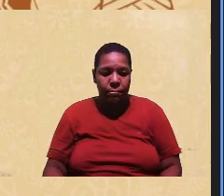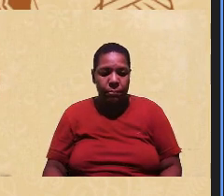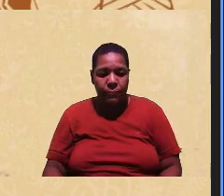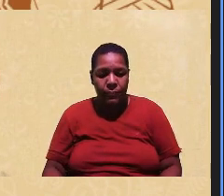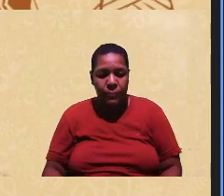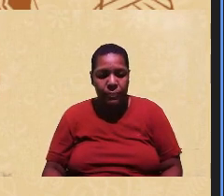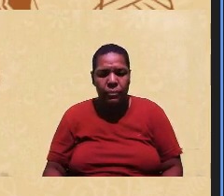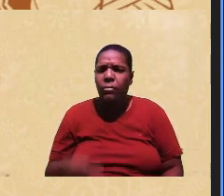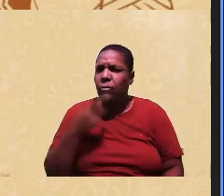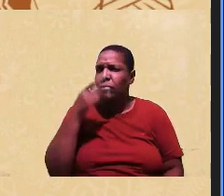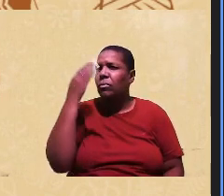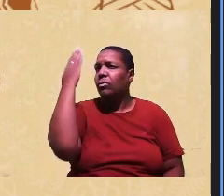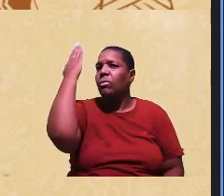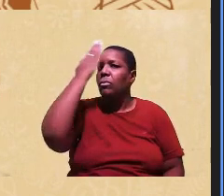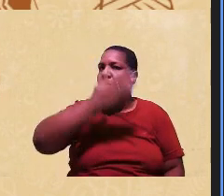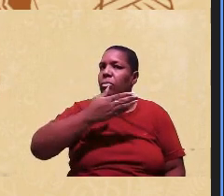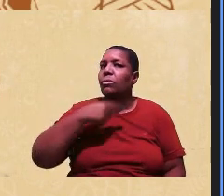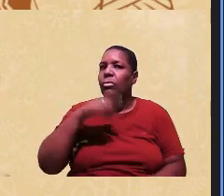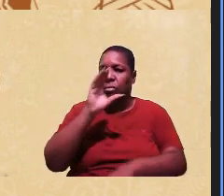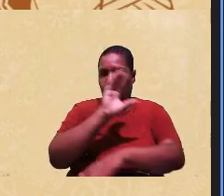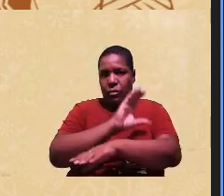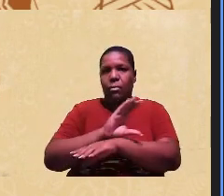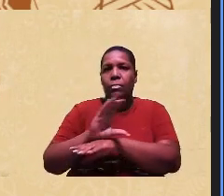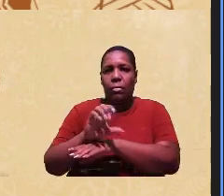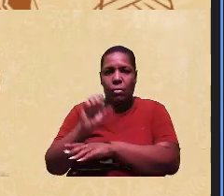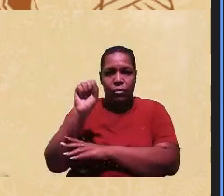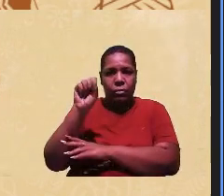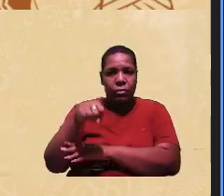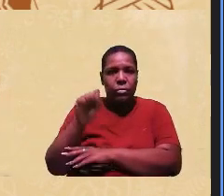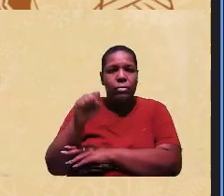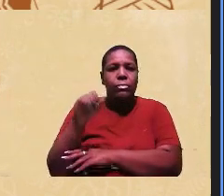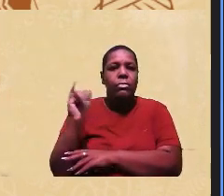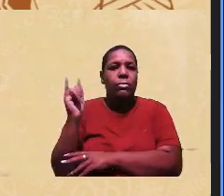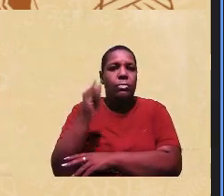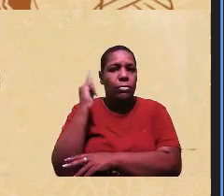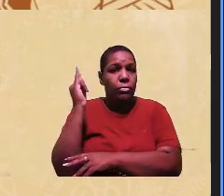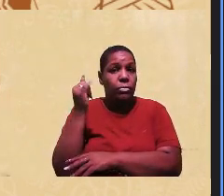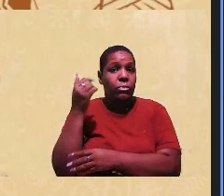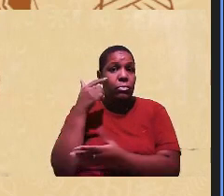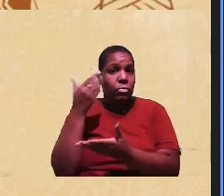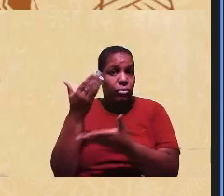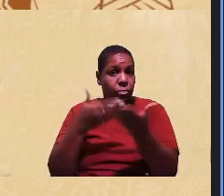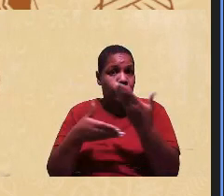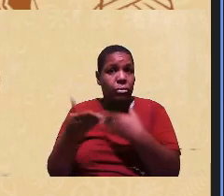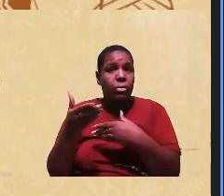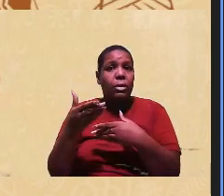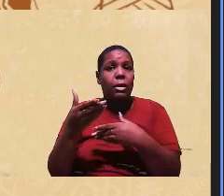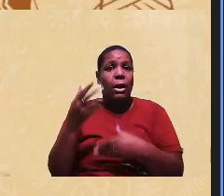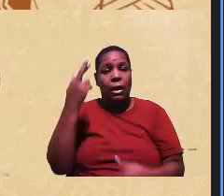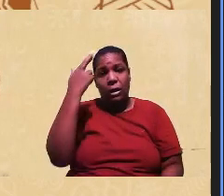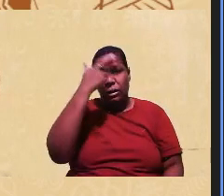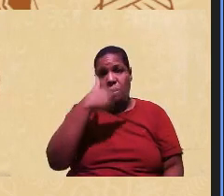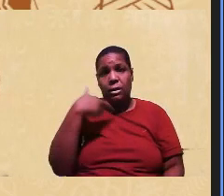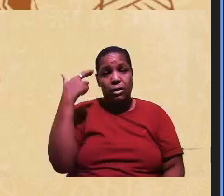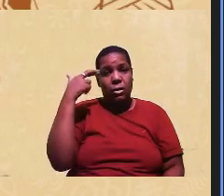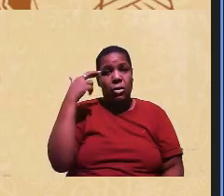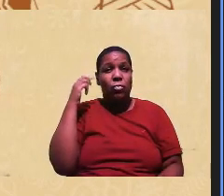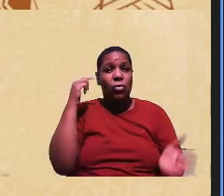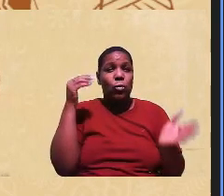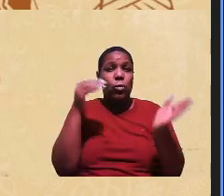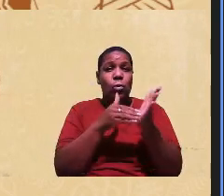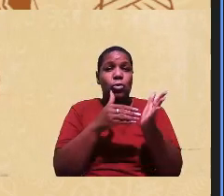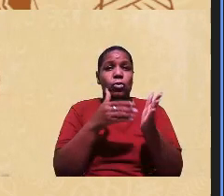constatação dos cursos né da importância das relações raciais você só viu nos últimos semestres